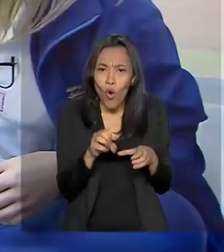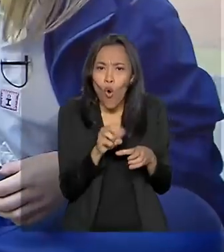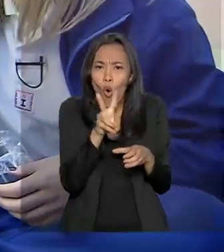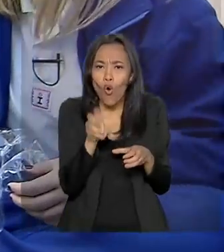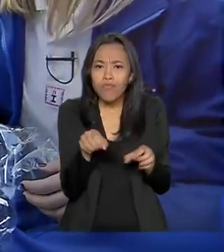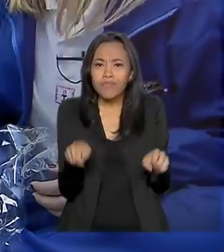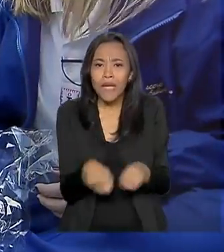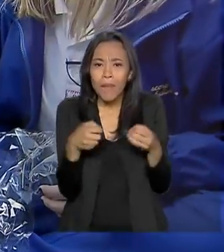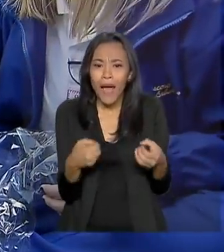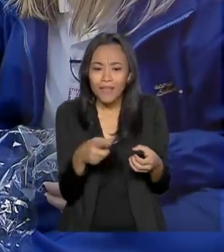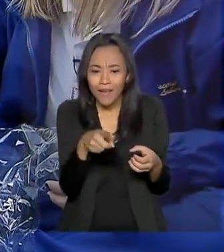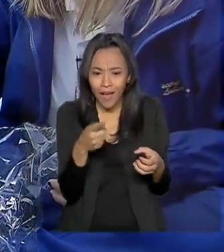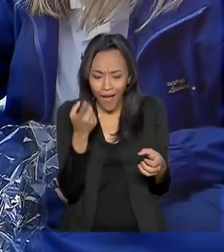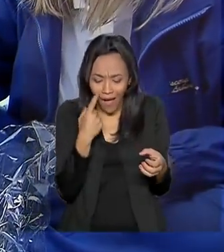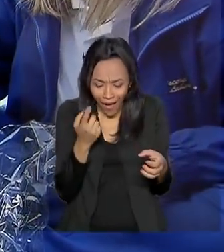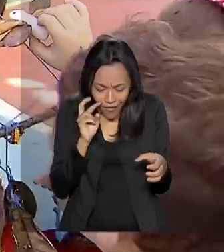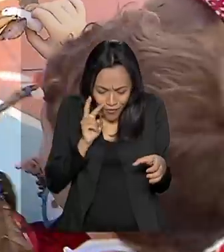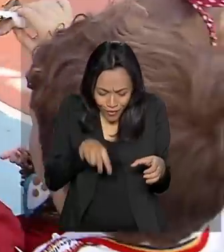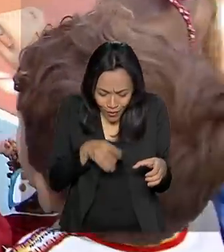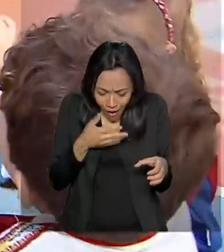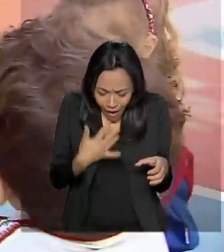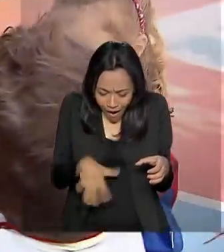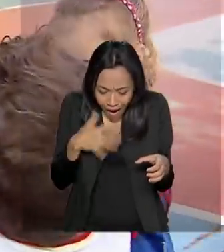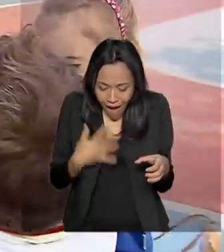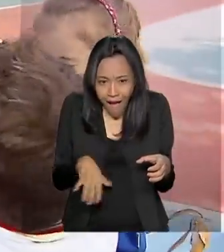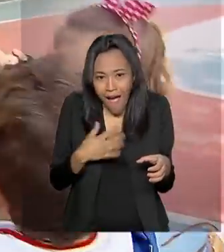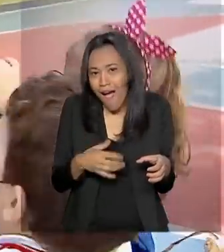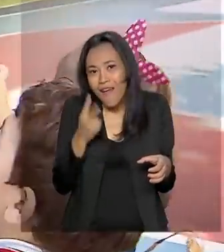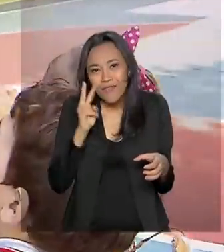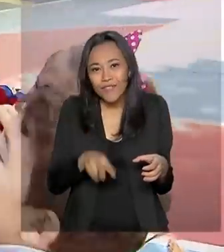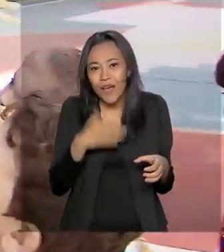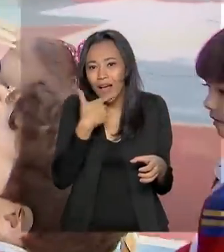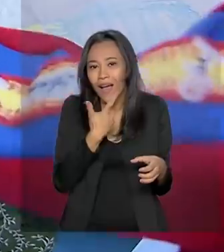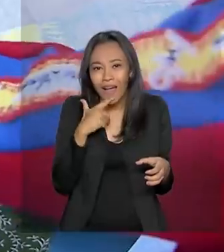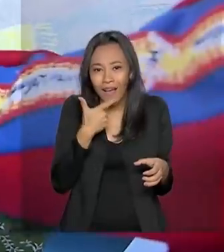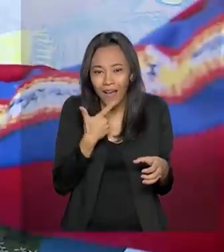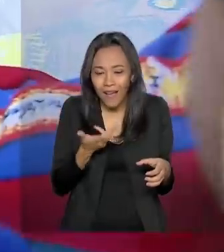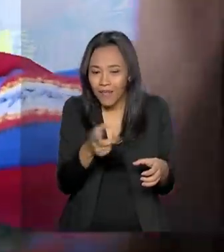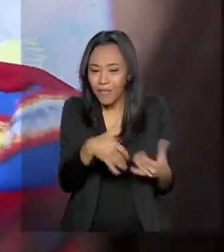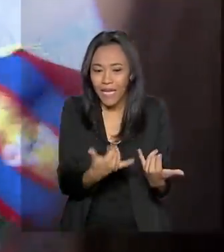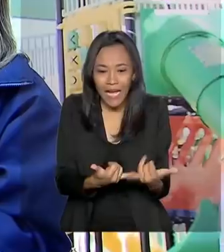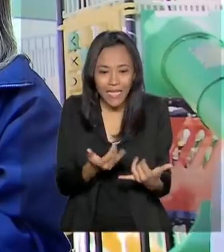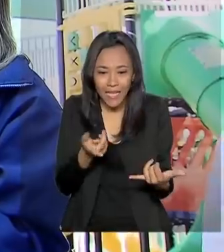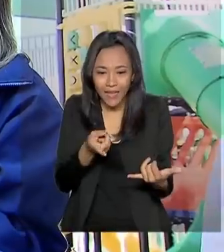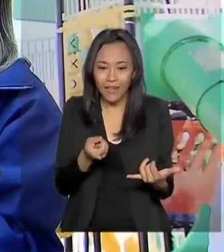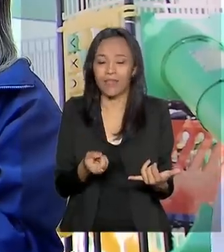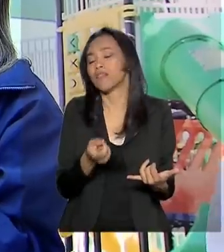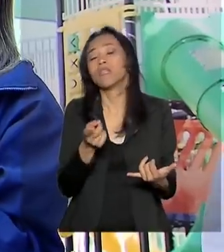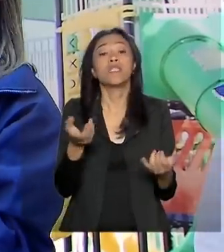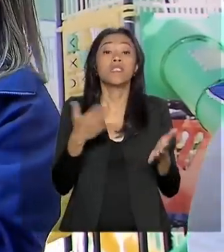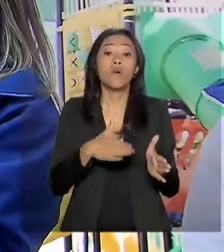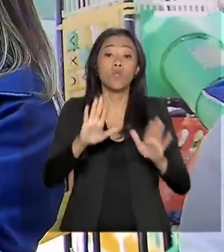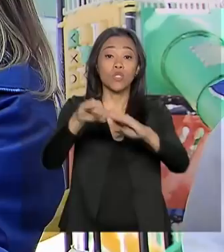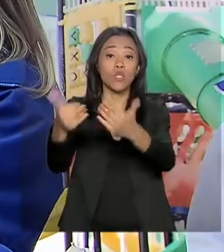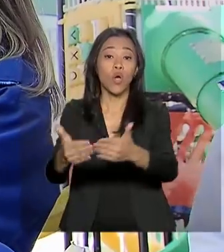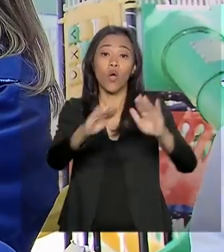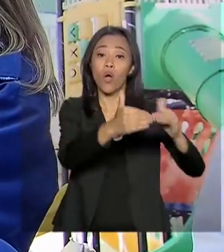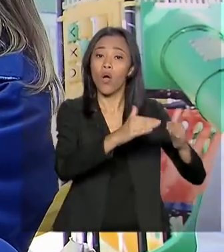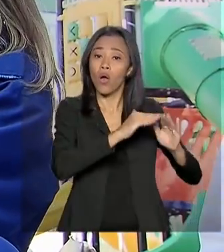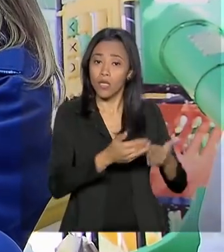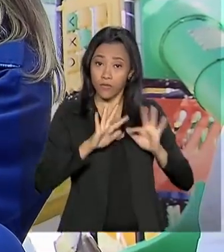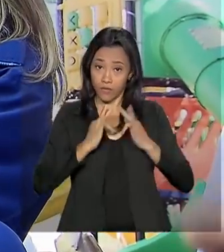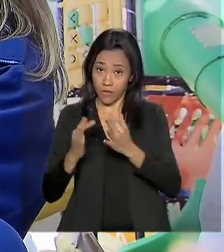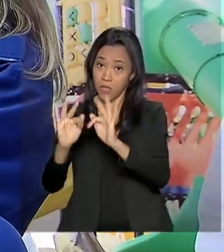quebrado, fez sucesso com os pequenos. E logo, tudo vira brincadeira. Escolas e famílias podem